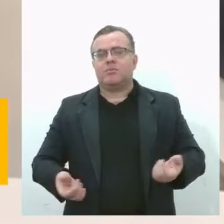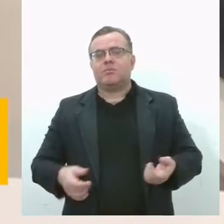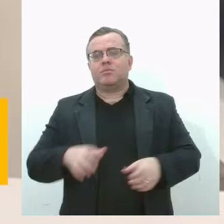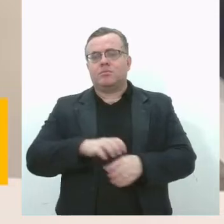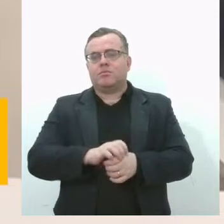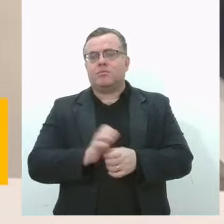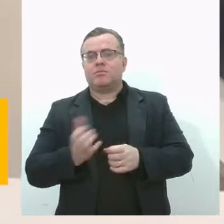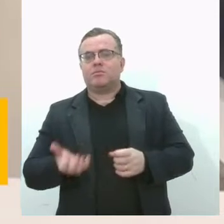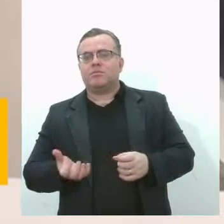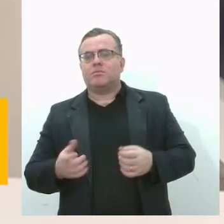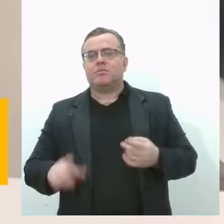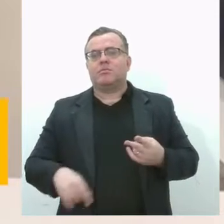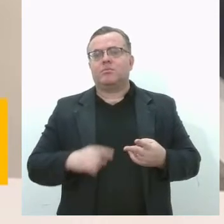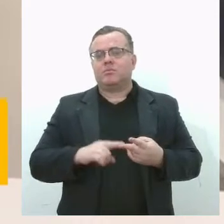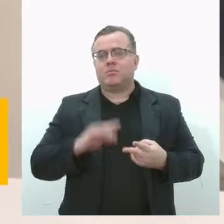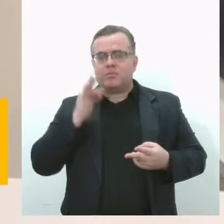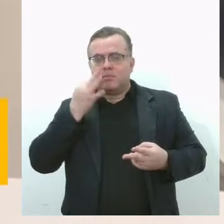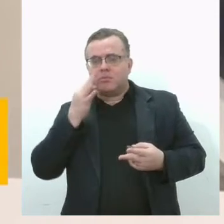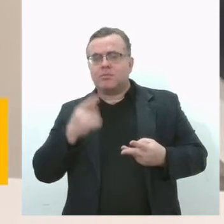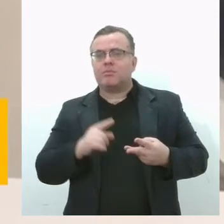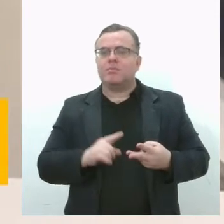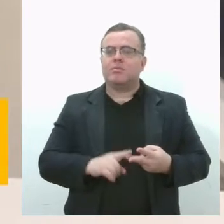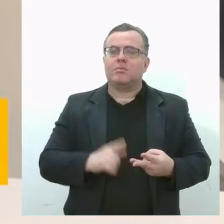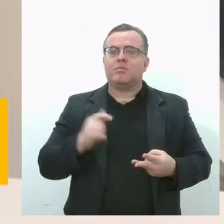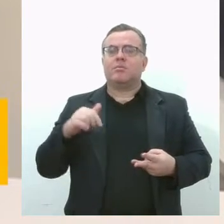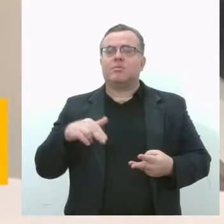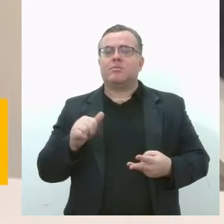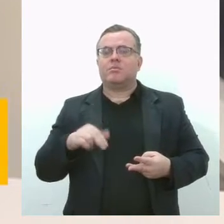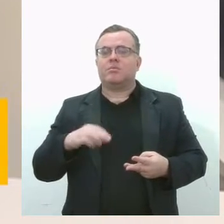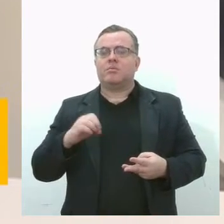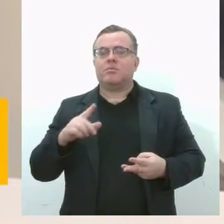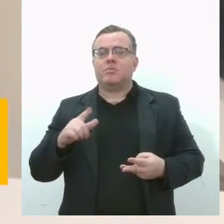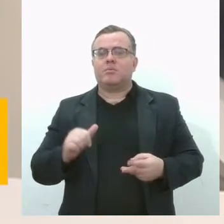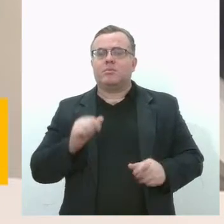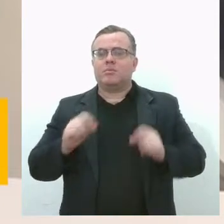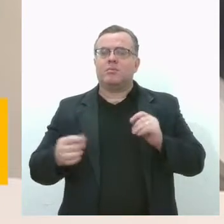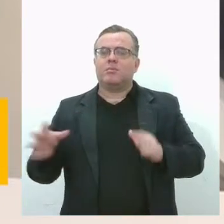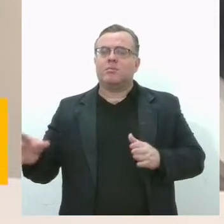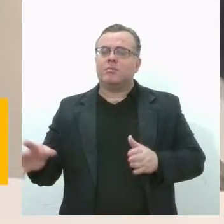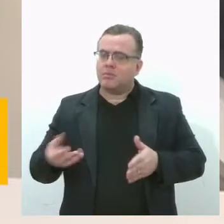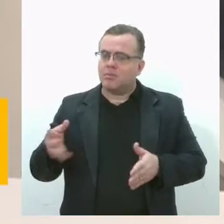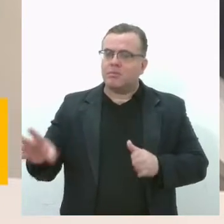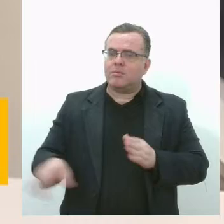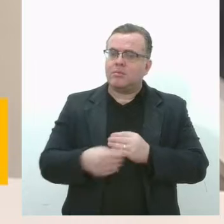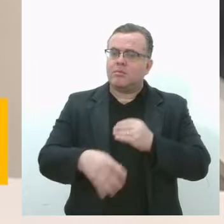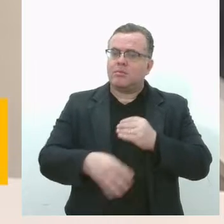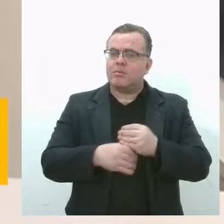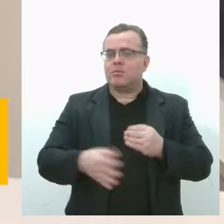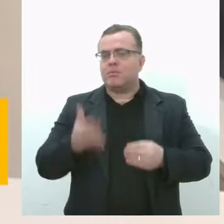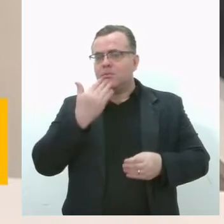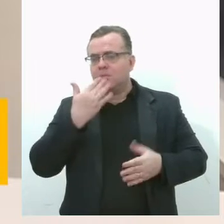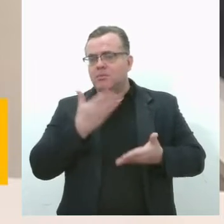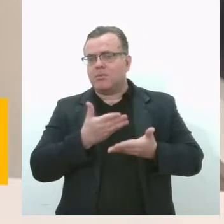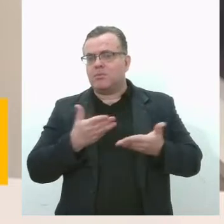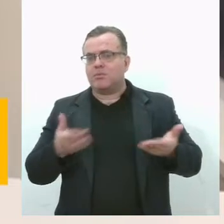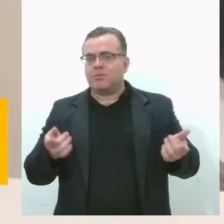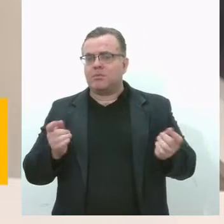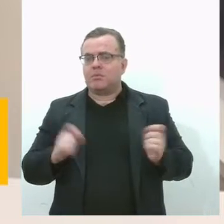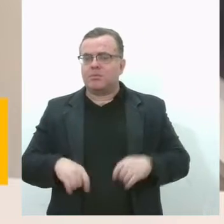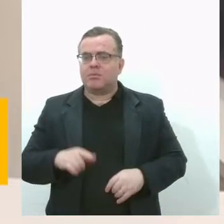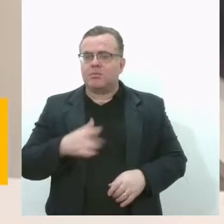Iogurtes, frutas, granolas. Tudo isso pode ser introduzido na lancheira da criança e vai ser muito mais